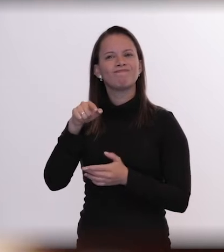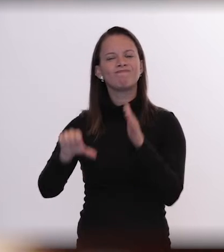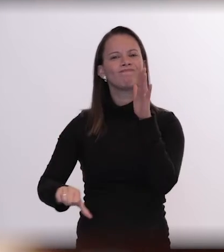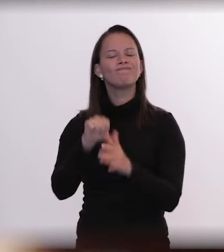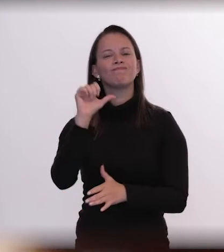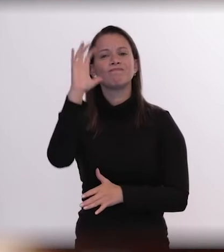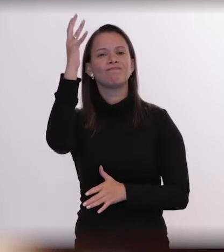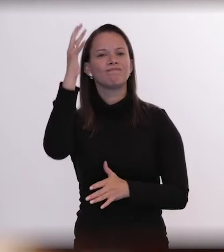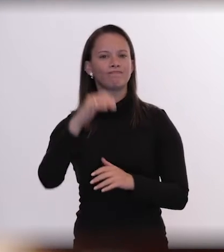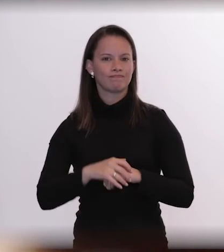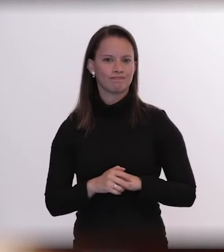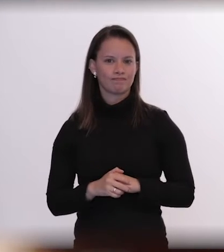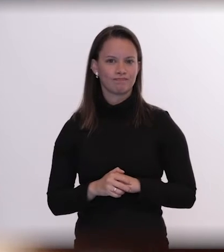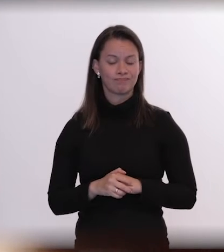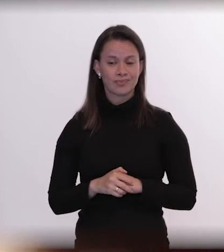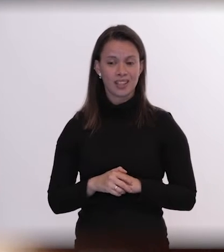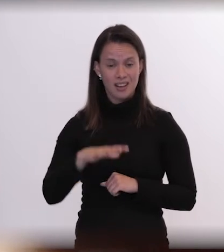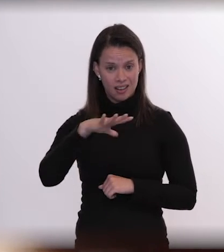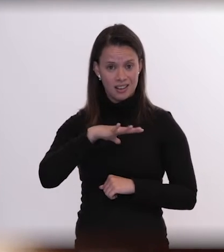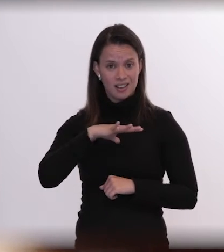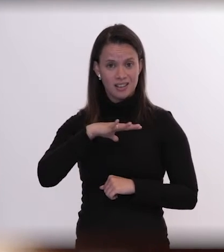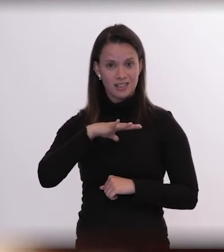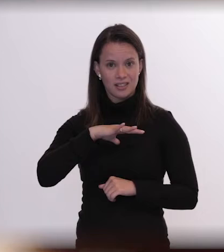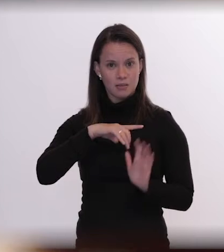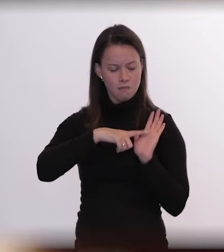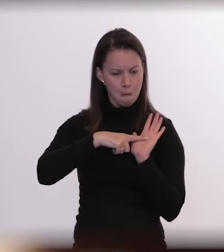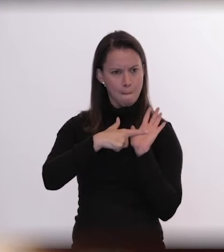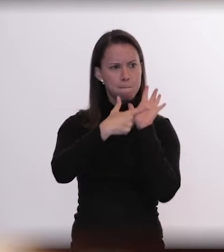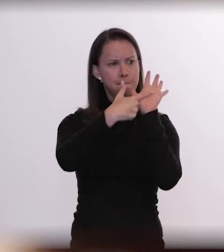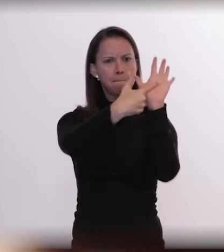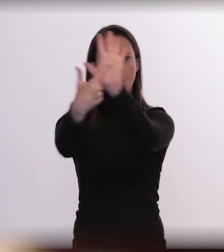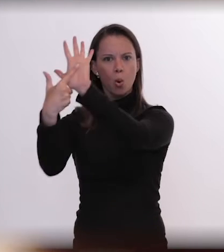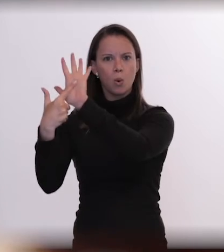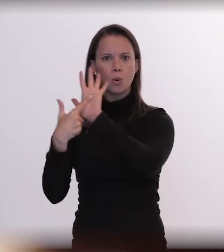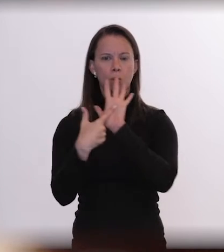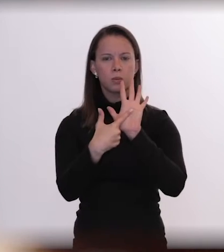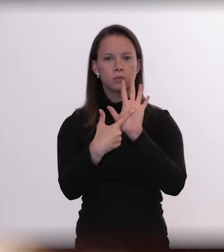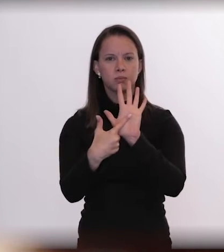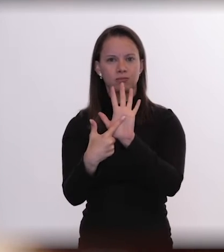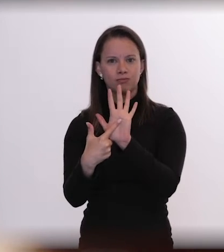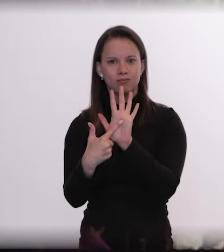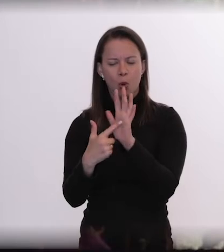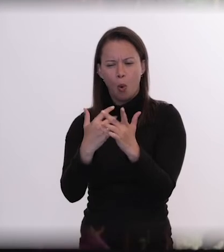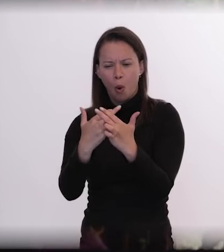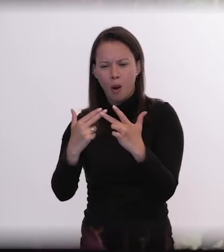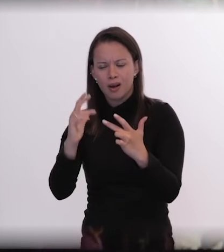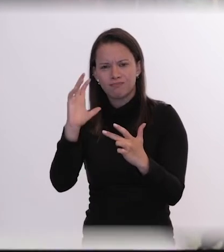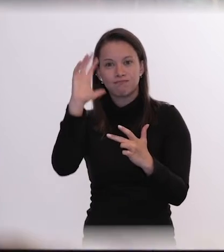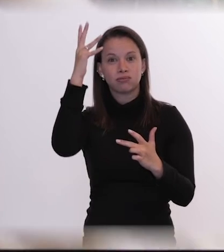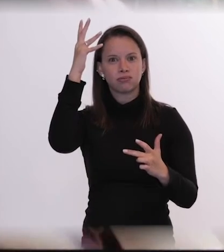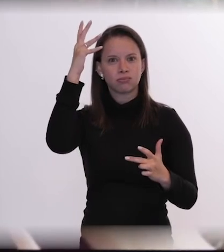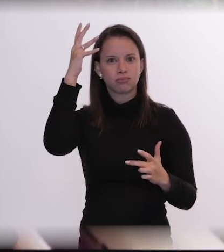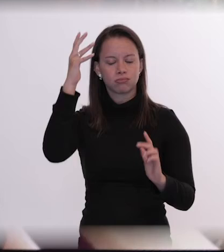Altamira é um sinalizador por conta de ela viver situações radicais a